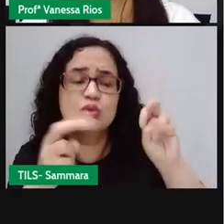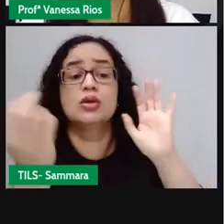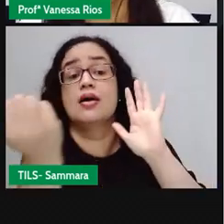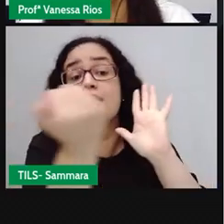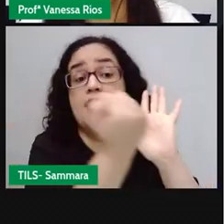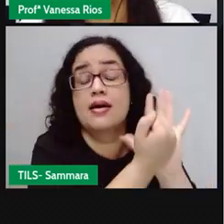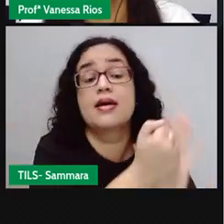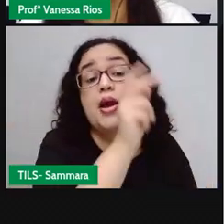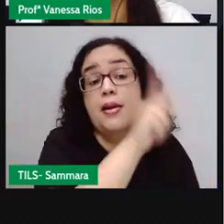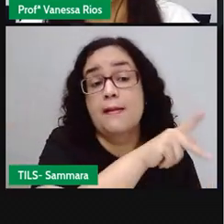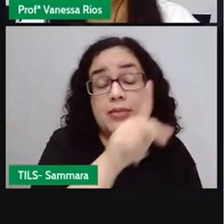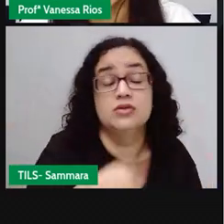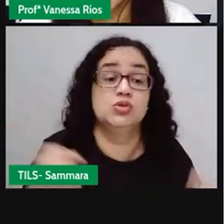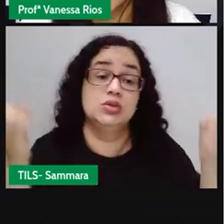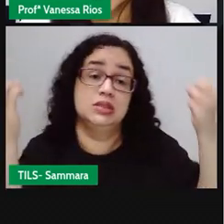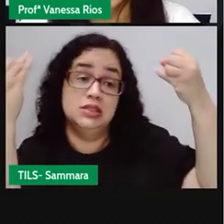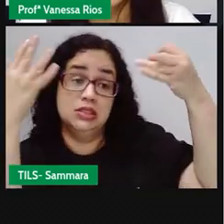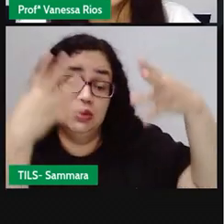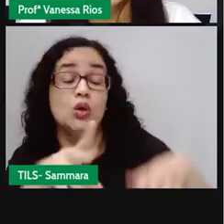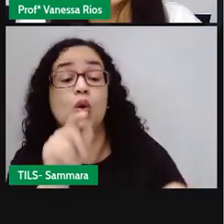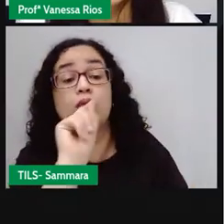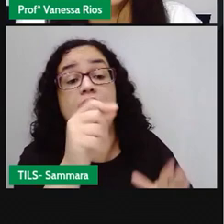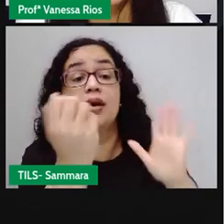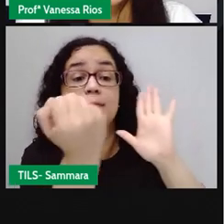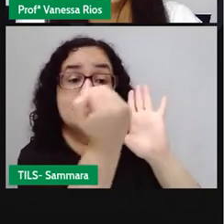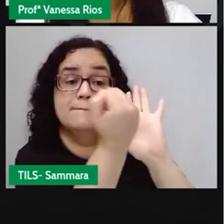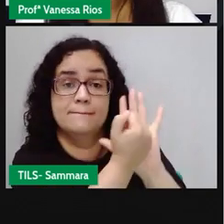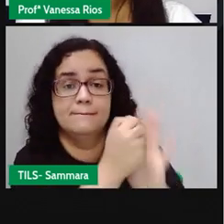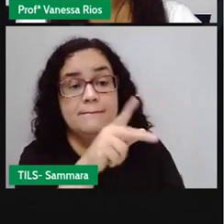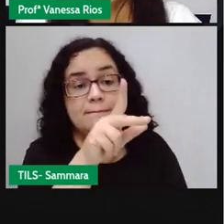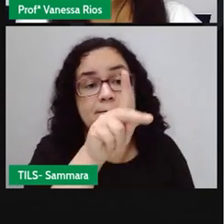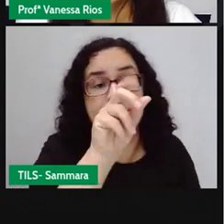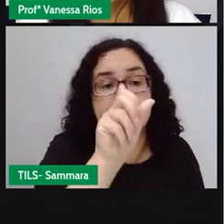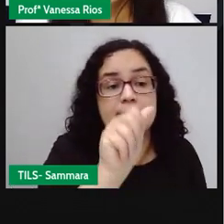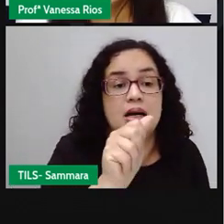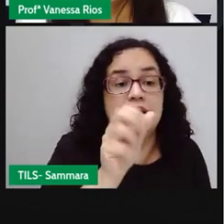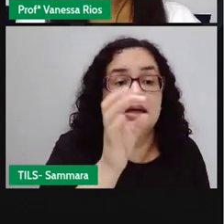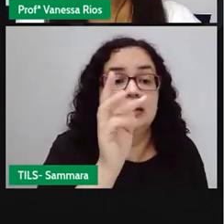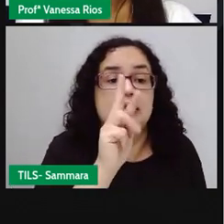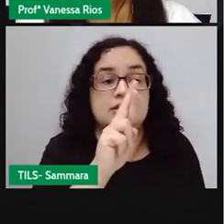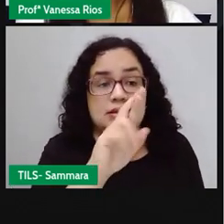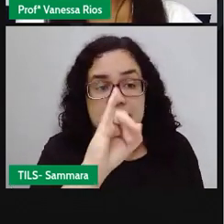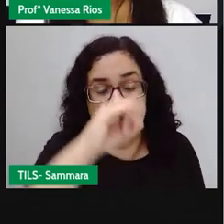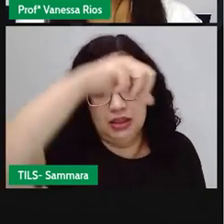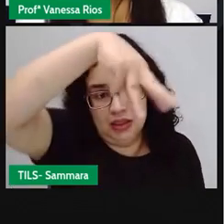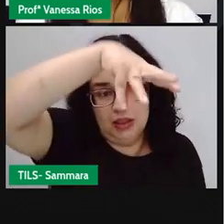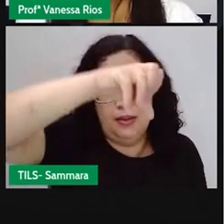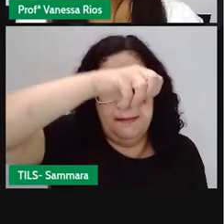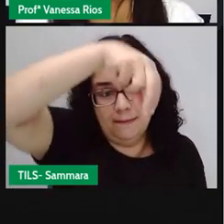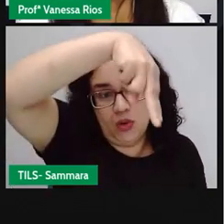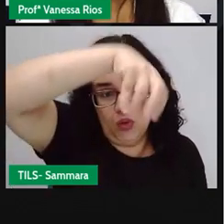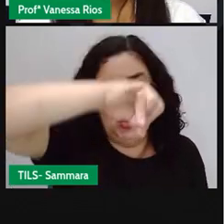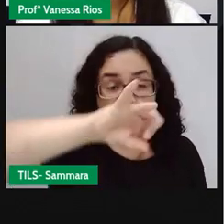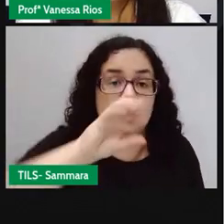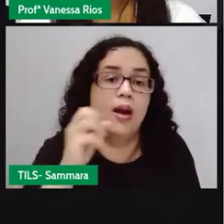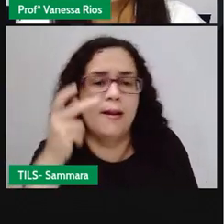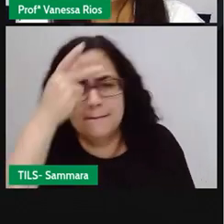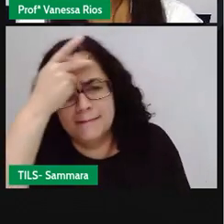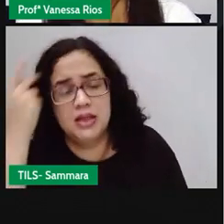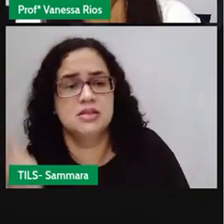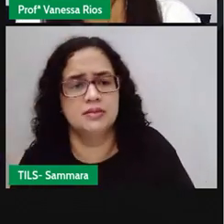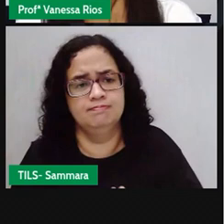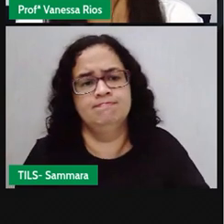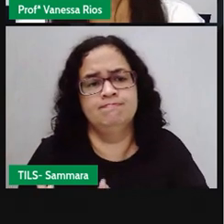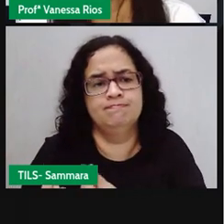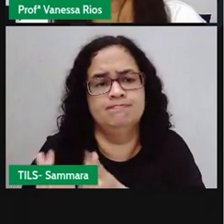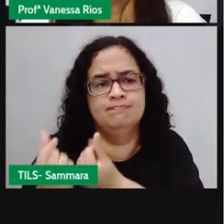E a Pró já explicou o que é patrimônio. Quando a gente pensa em patrimônio, a gente pensa, ó, em riqueza,